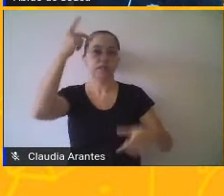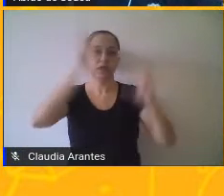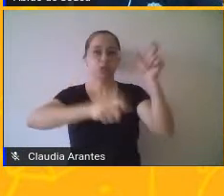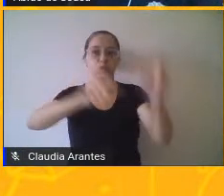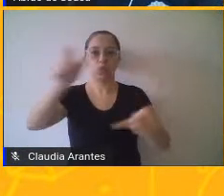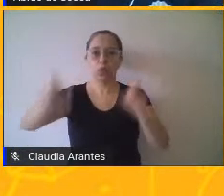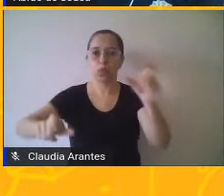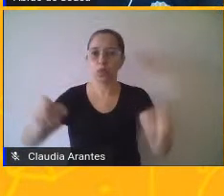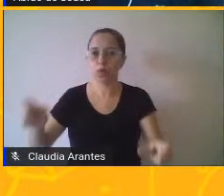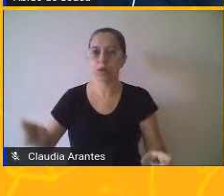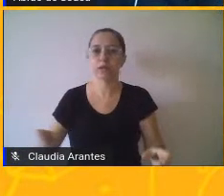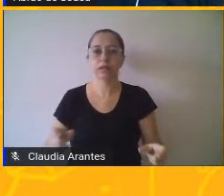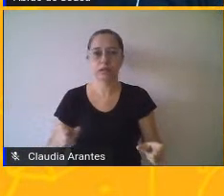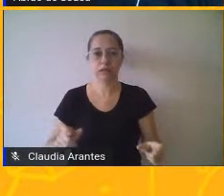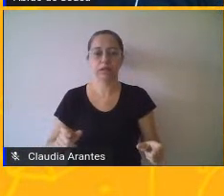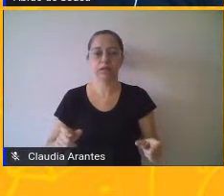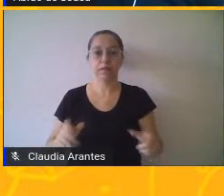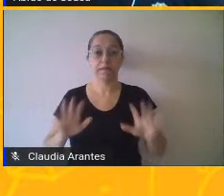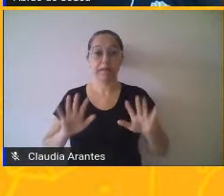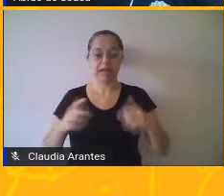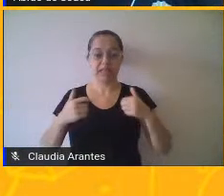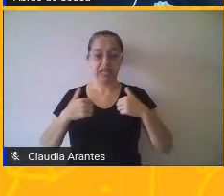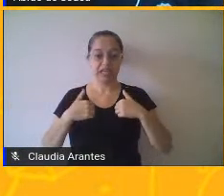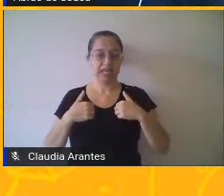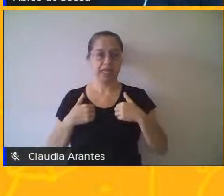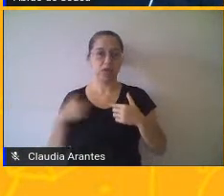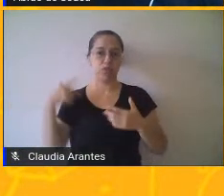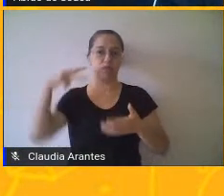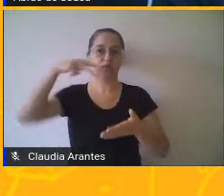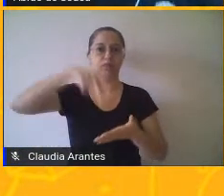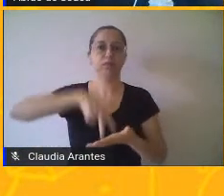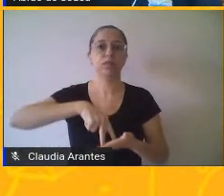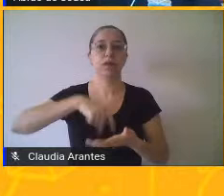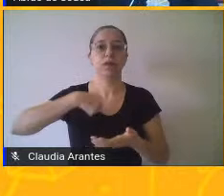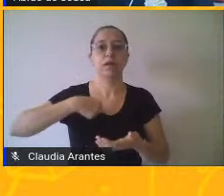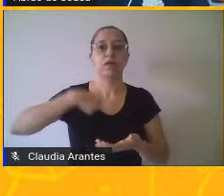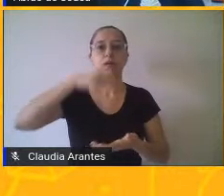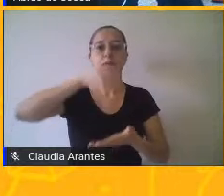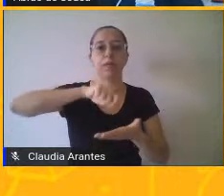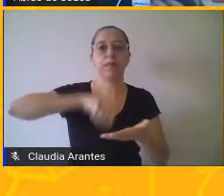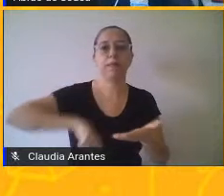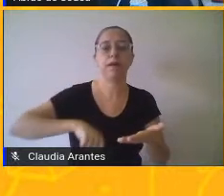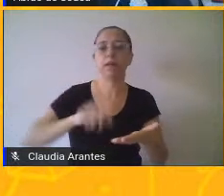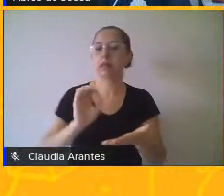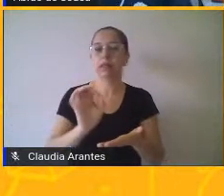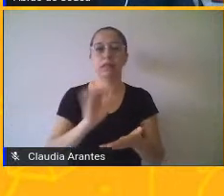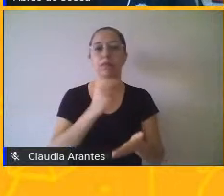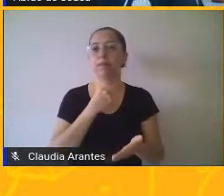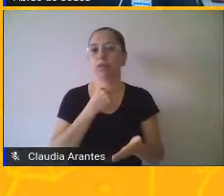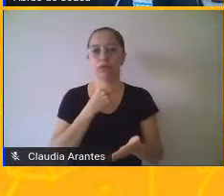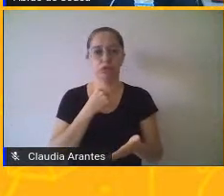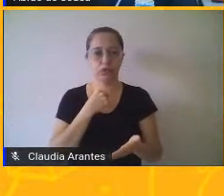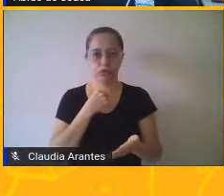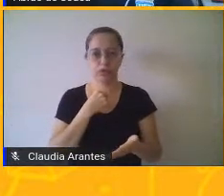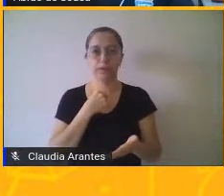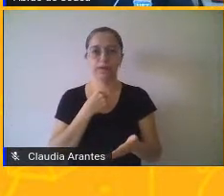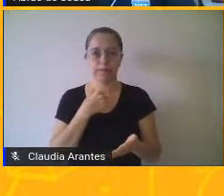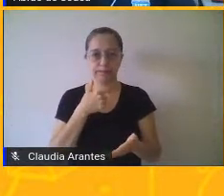é o próprio jornalista que fala o assunto, se responsabilizando